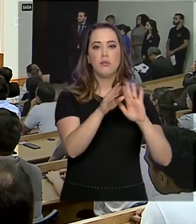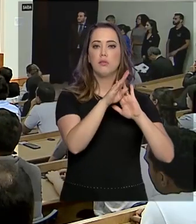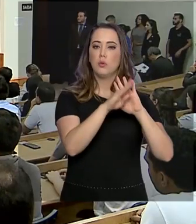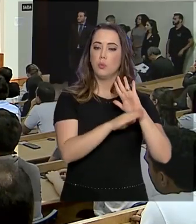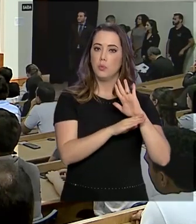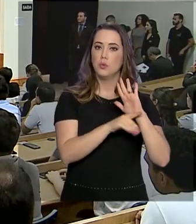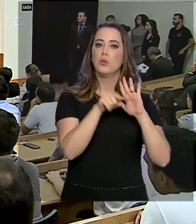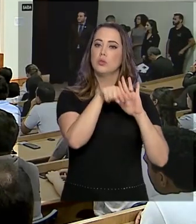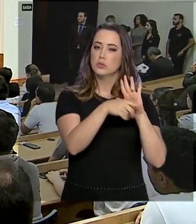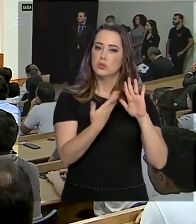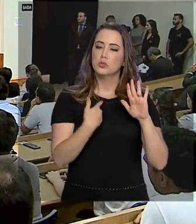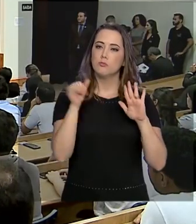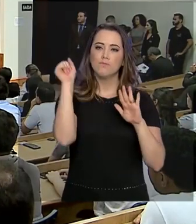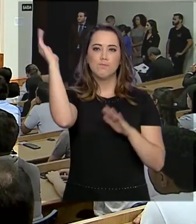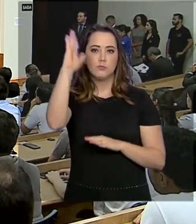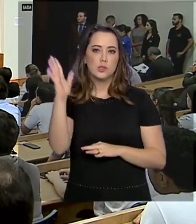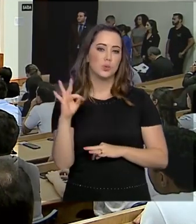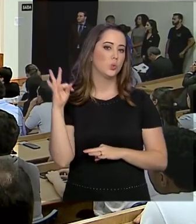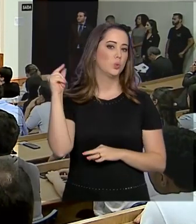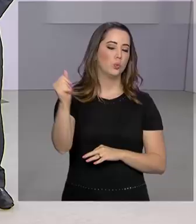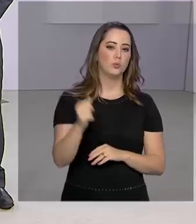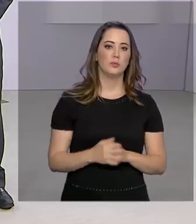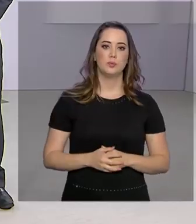realidades Brasil afora.